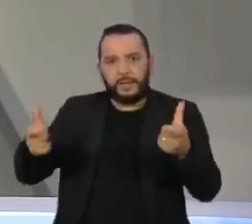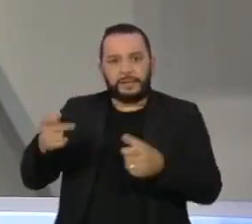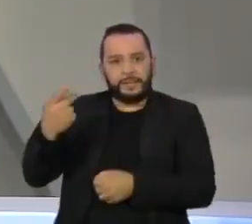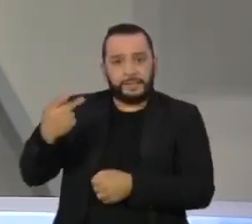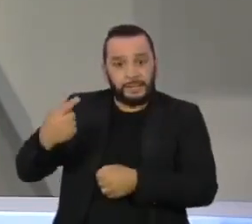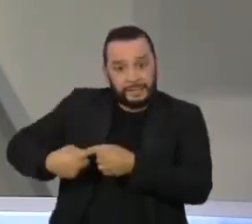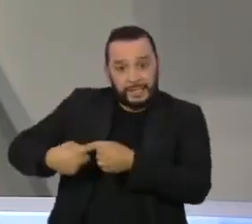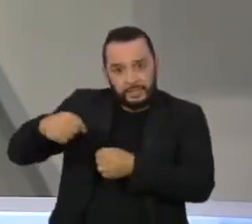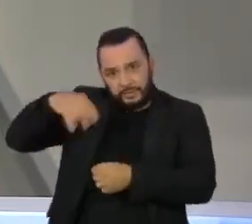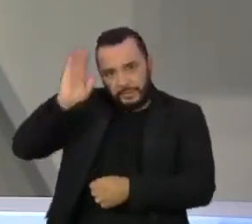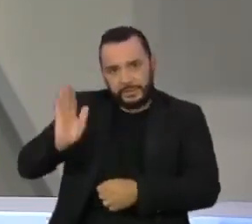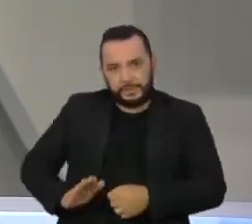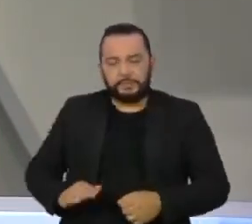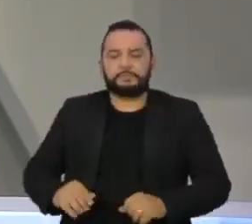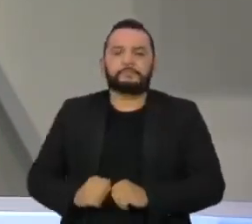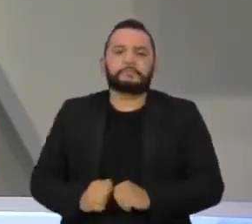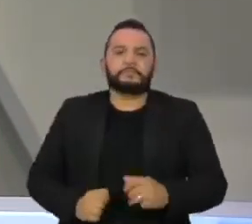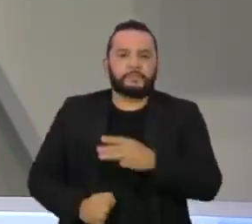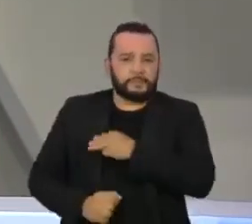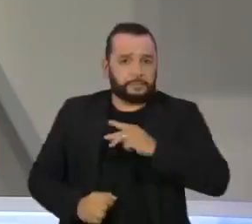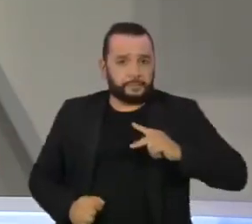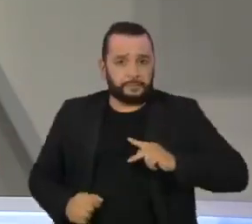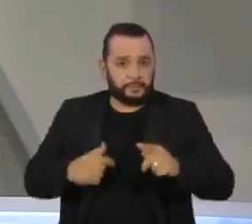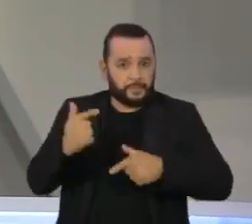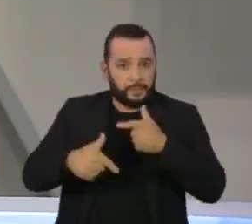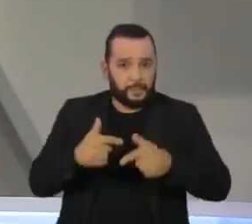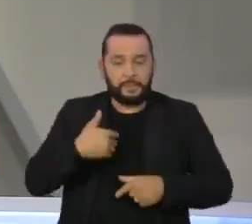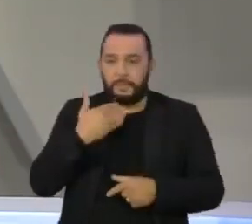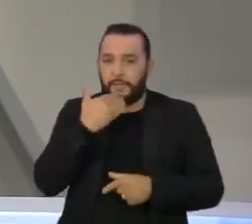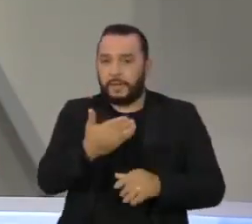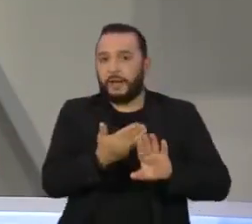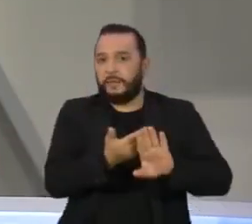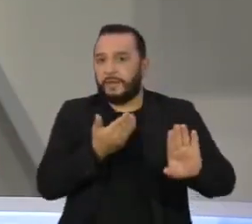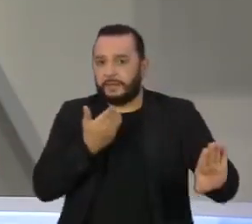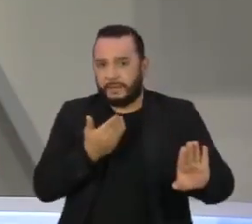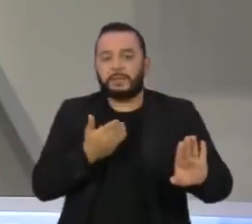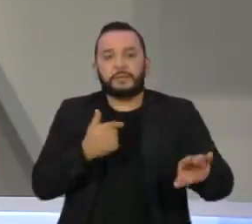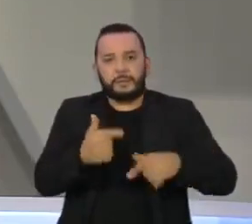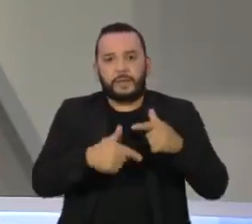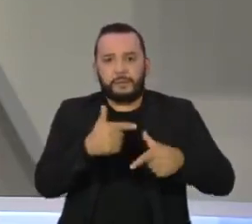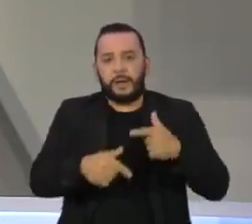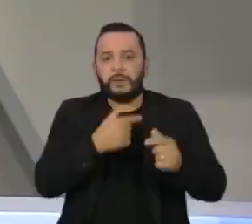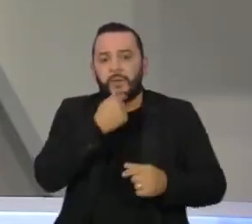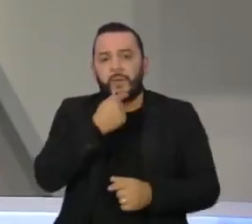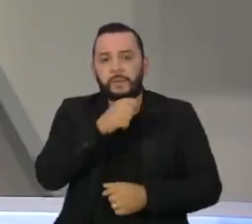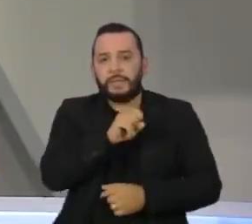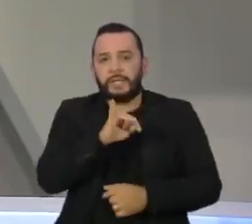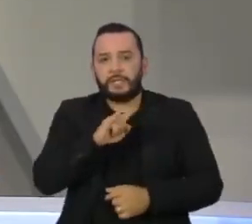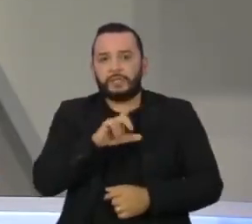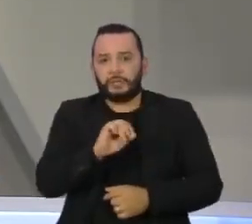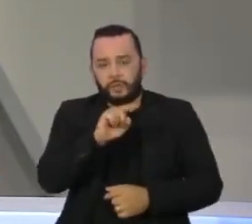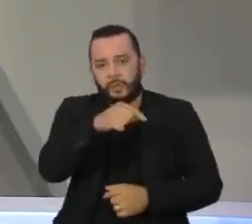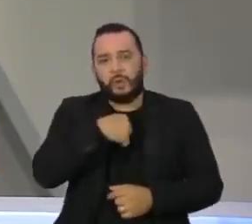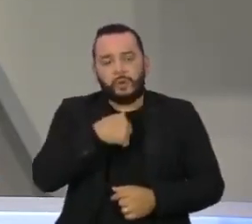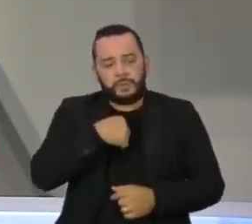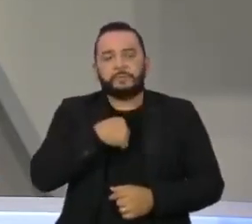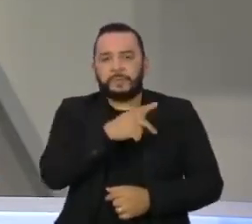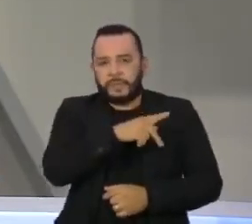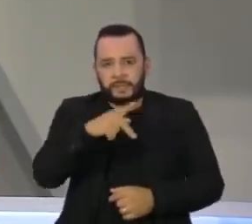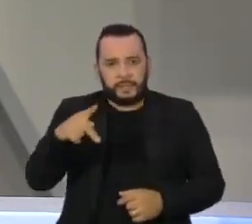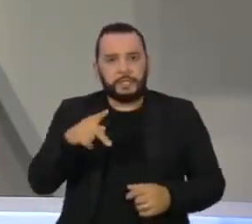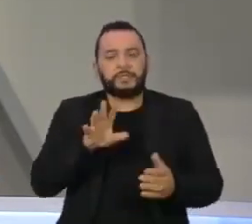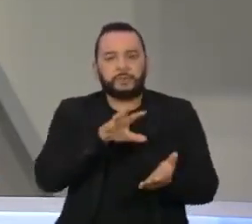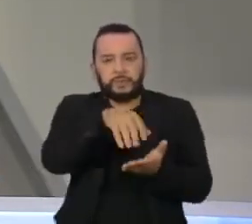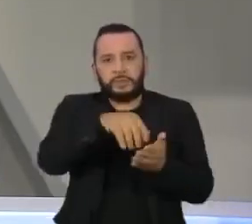O Ministério Público do Trabalho pede o afastamento do cargo de Sérgio Camargo, presidente da Fundação Palmares, além de